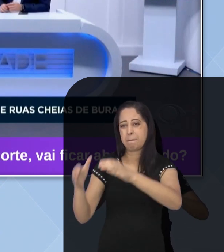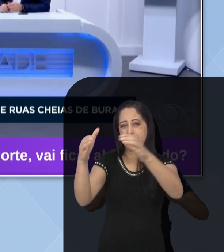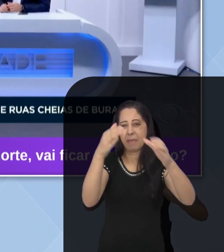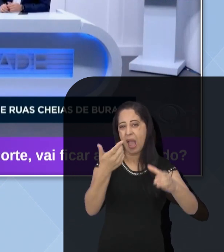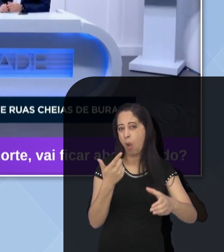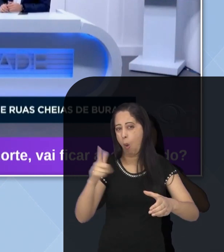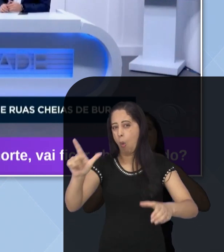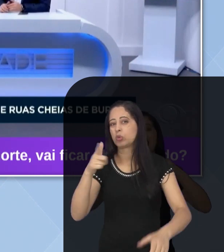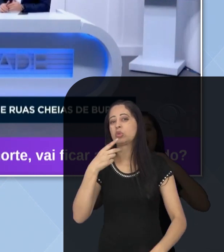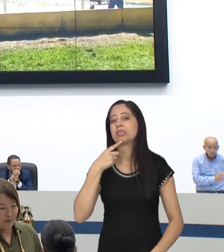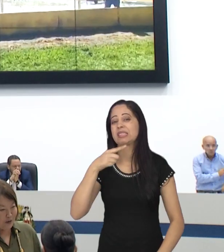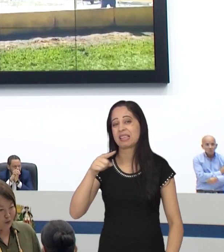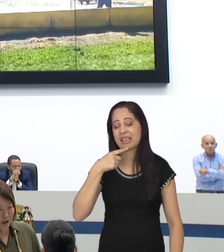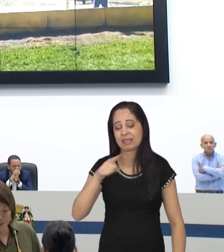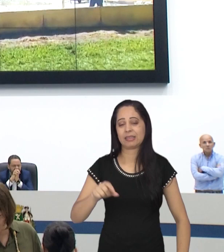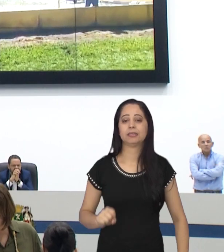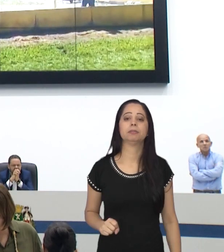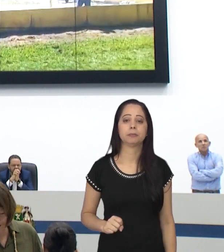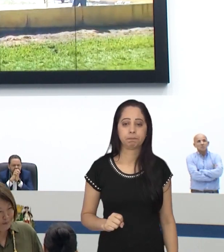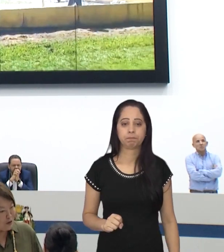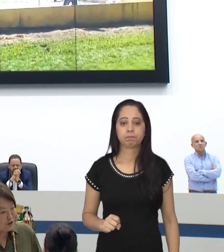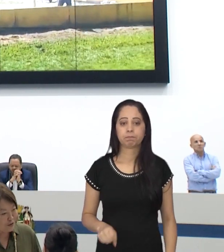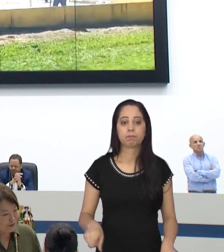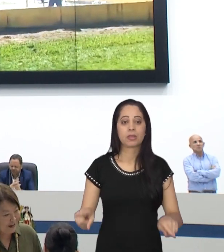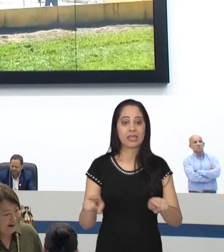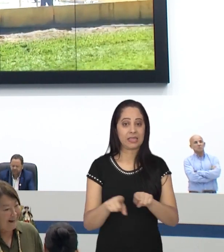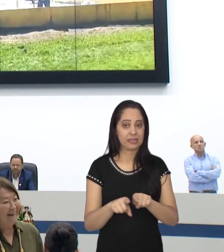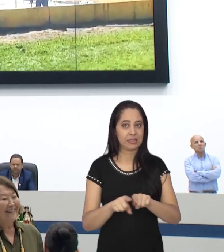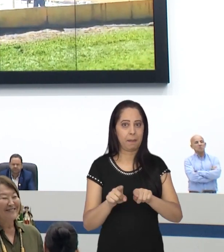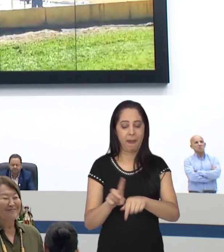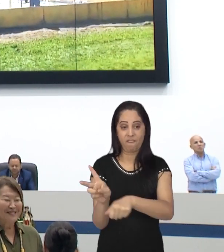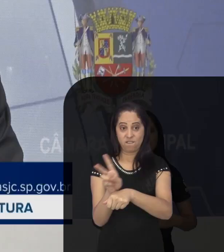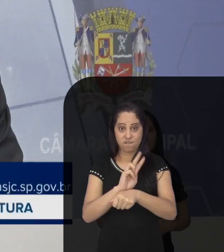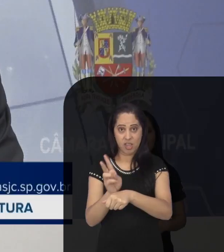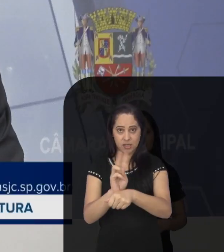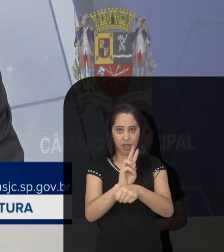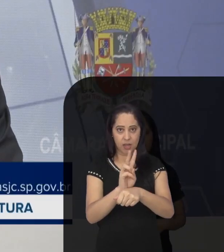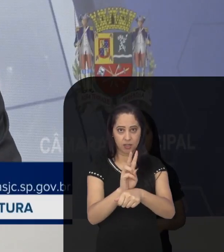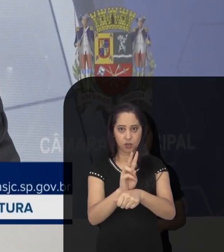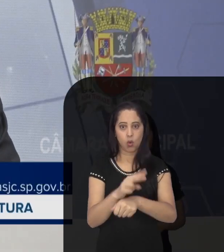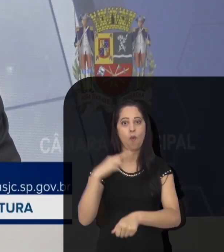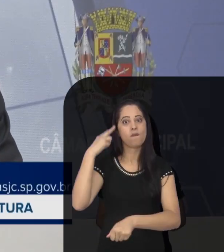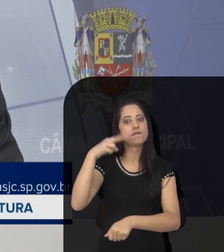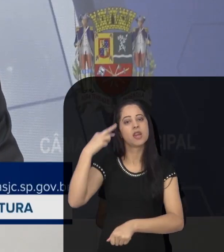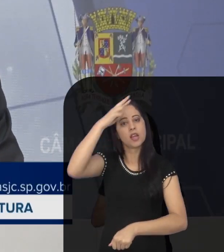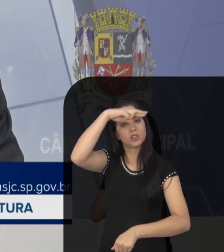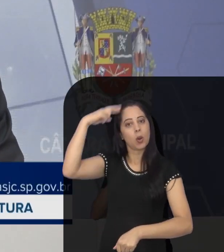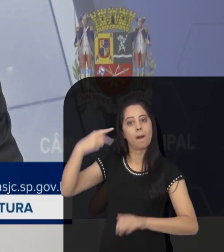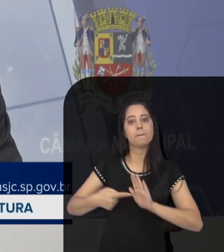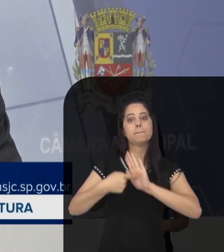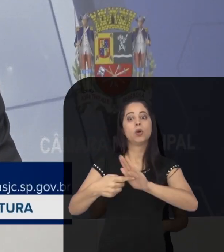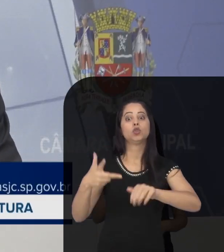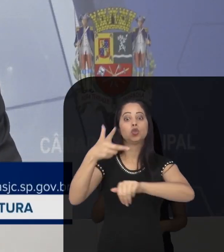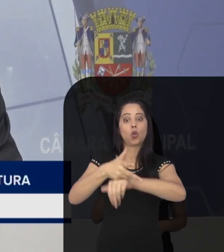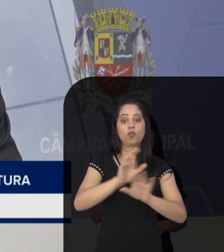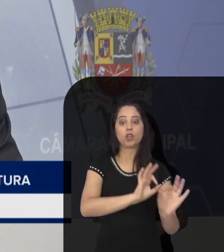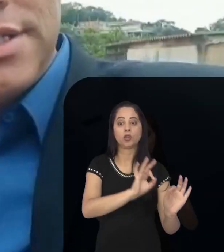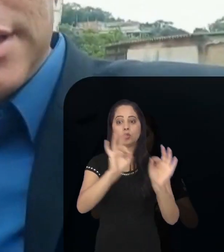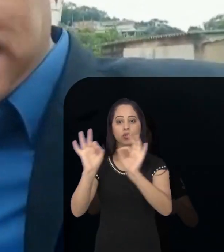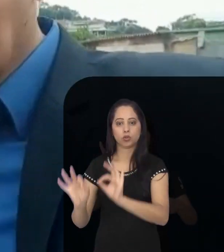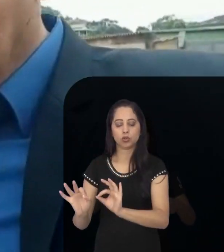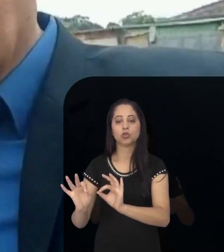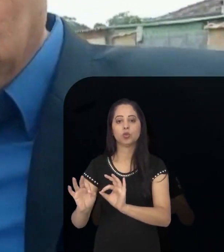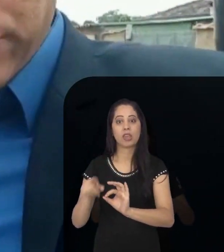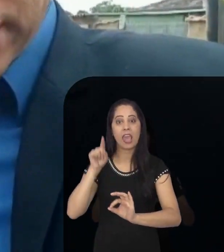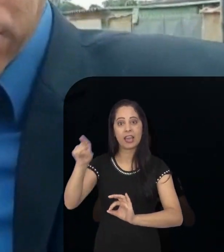moradores de outros bairros. Apontando o trabalho de fiscalização parlamentar, o vereador Roberto Chagas apresentou um vídeo em plenário